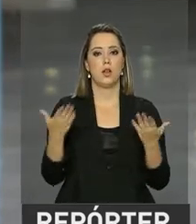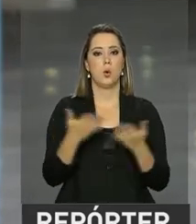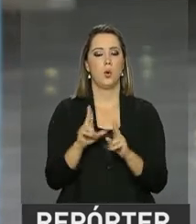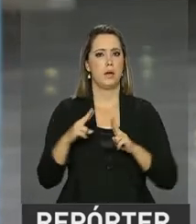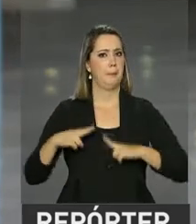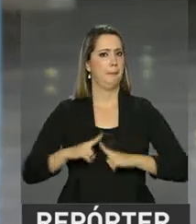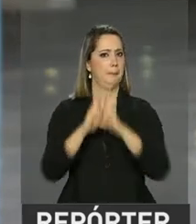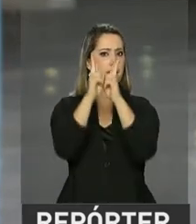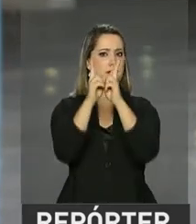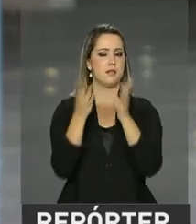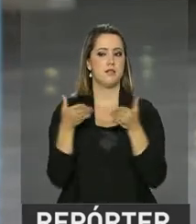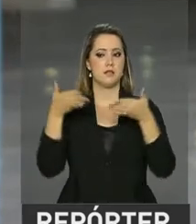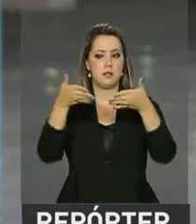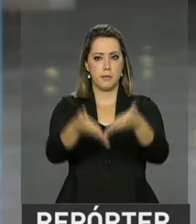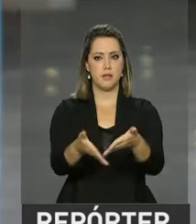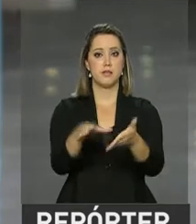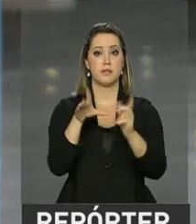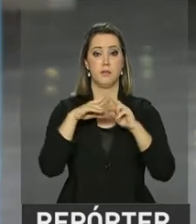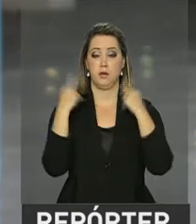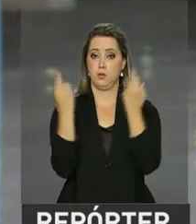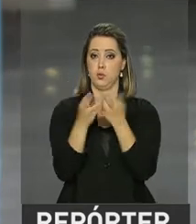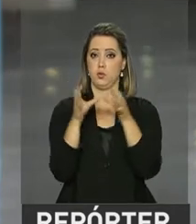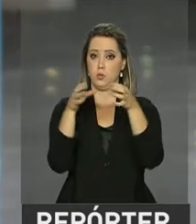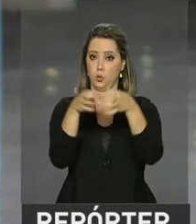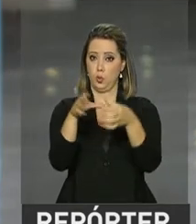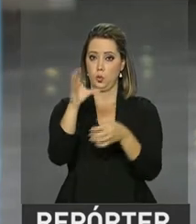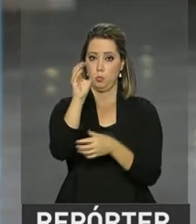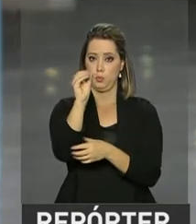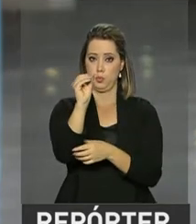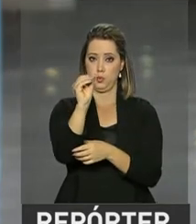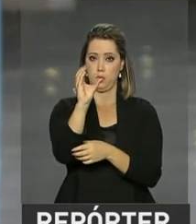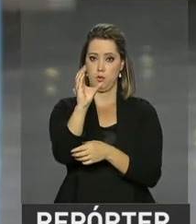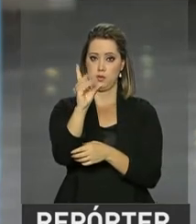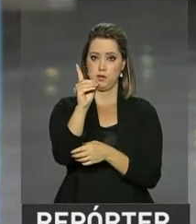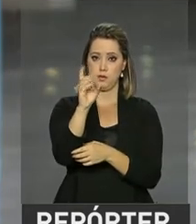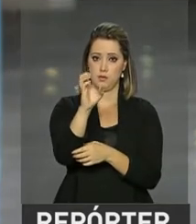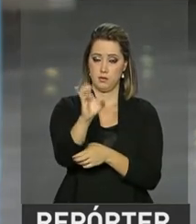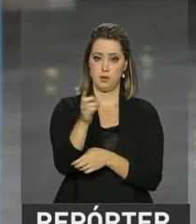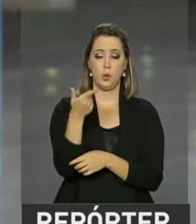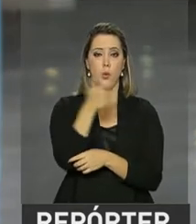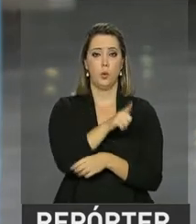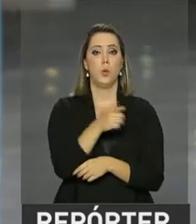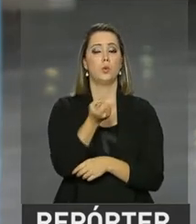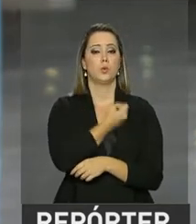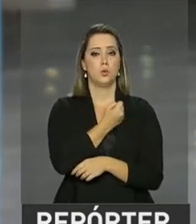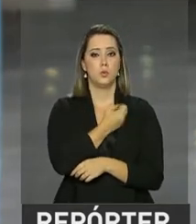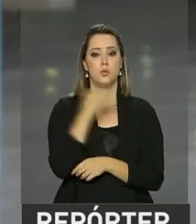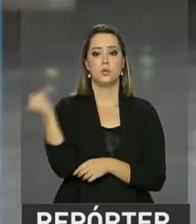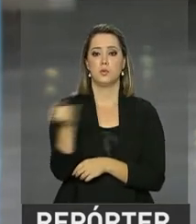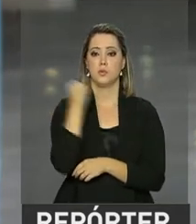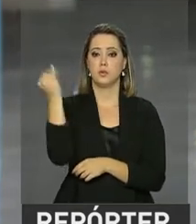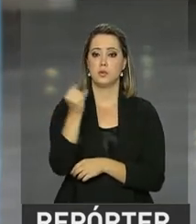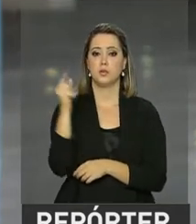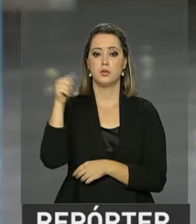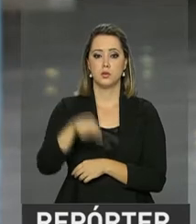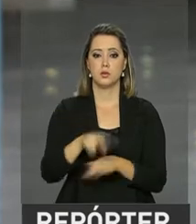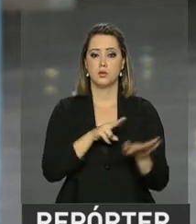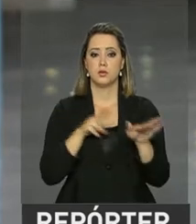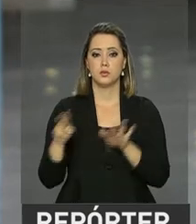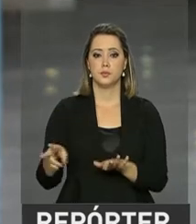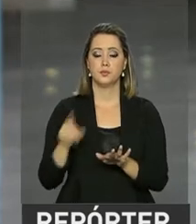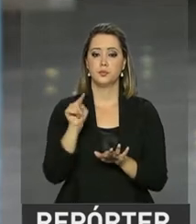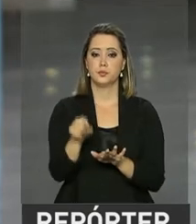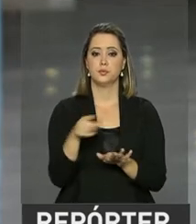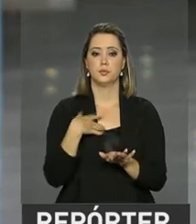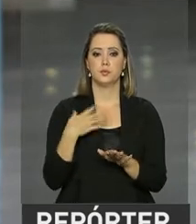participando de uma reunião da OCDE. Um outro dado positivo que a gente teve conhecimento essa semana foi com